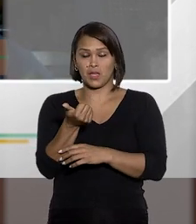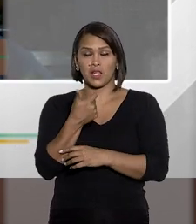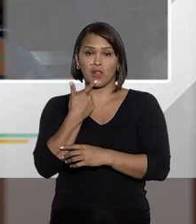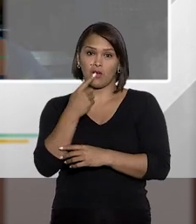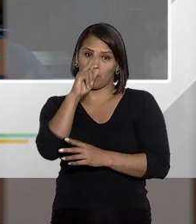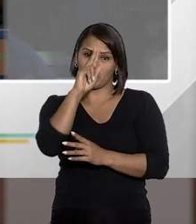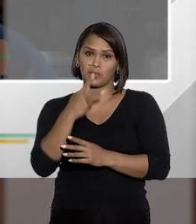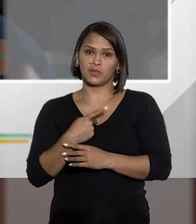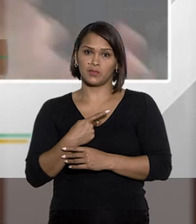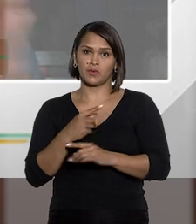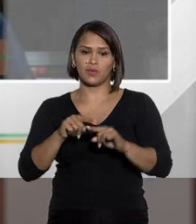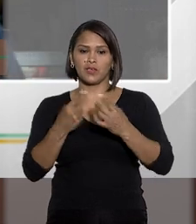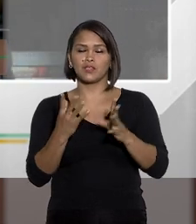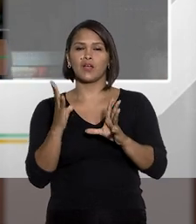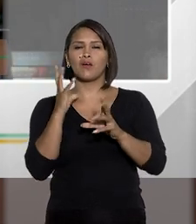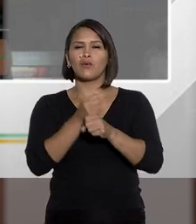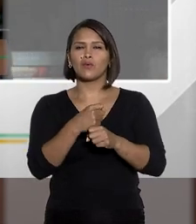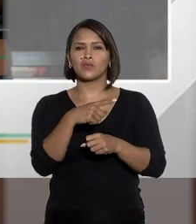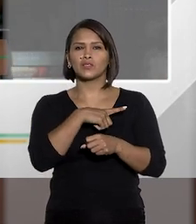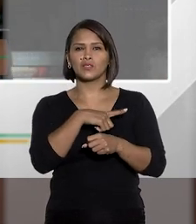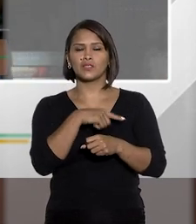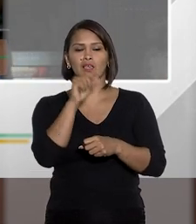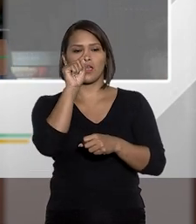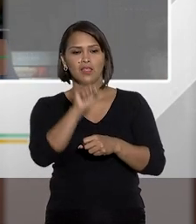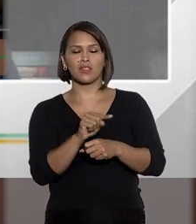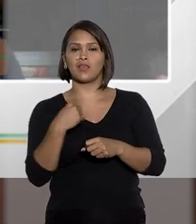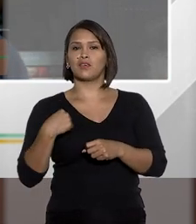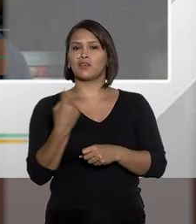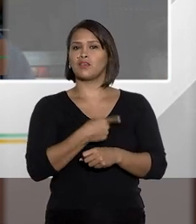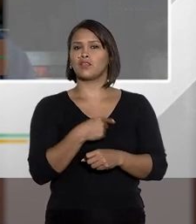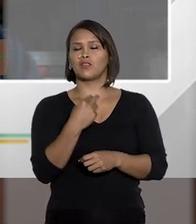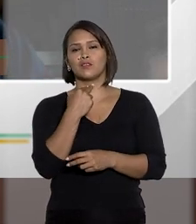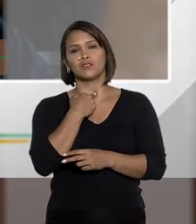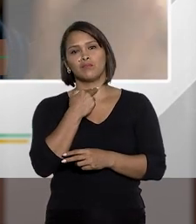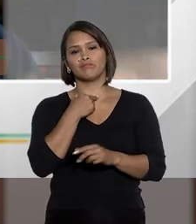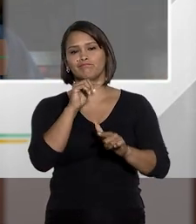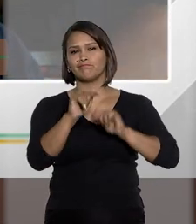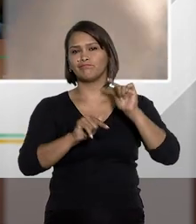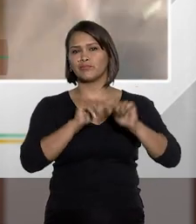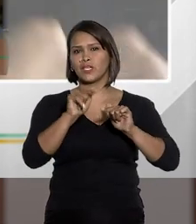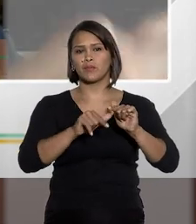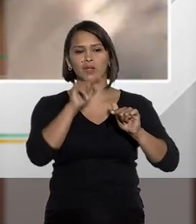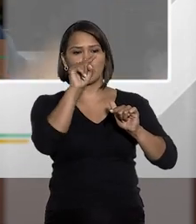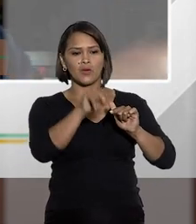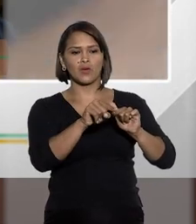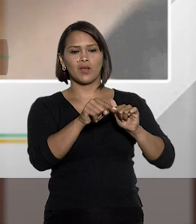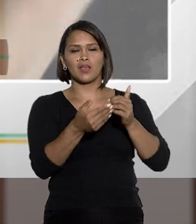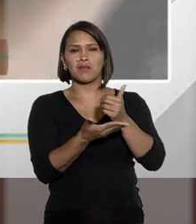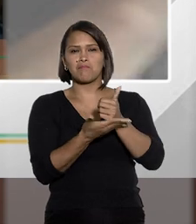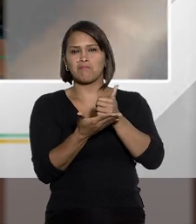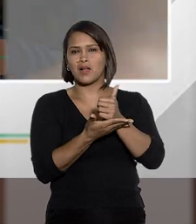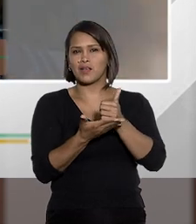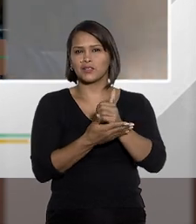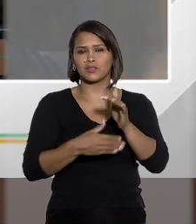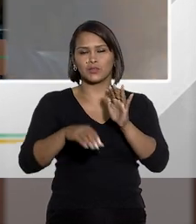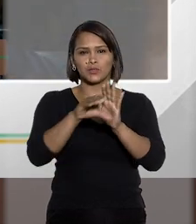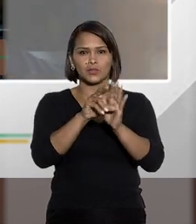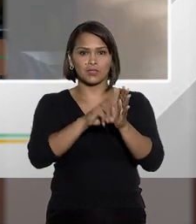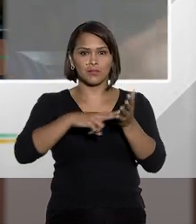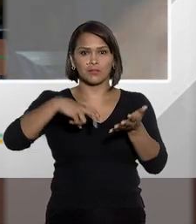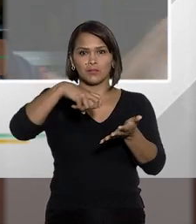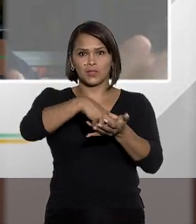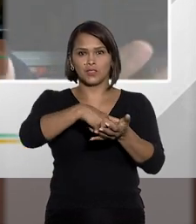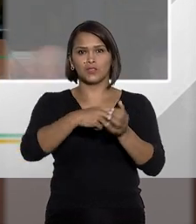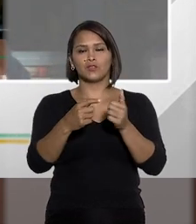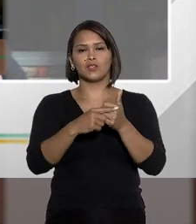favorável. Então, a conclusão que eu chego é que nós não podemos trabalhar com aquele piso do código